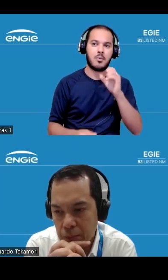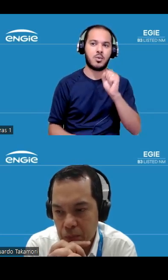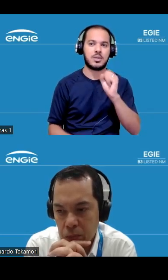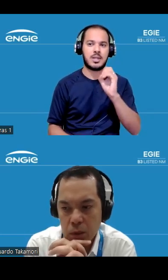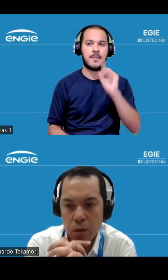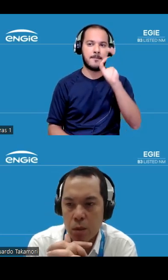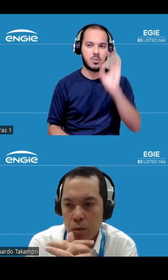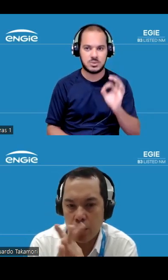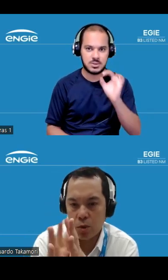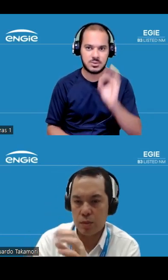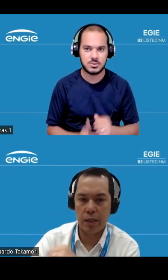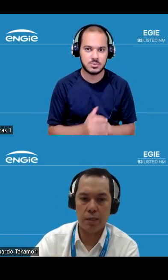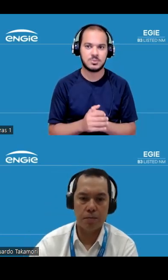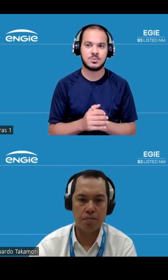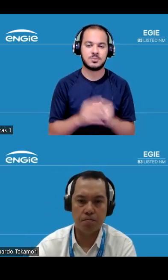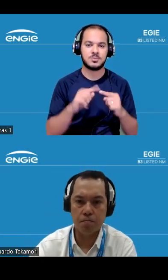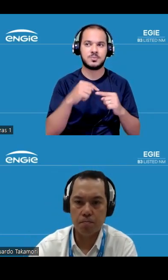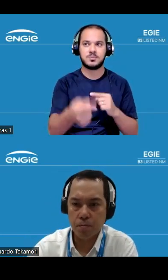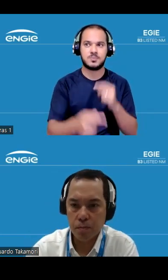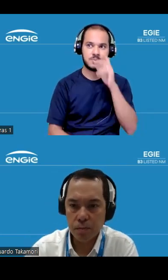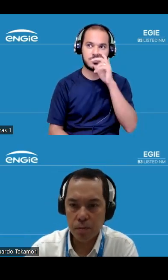EBITDA próximo slide